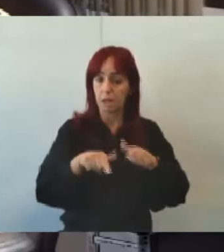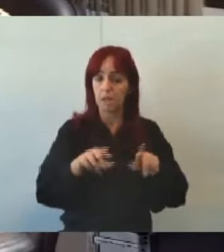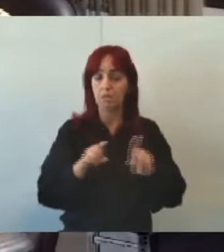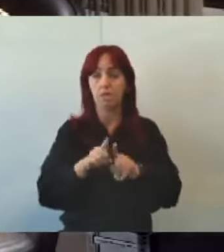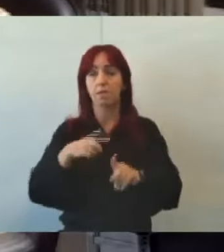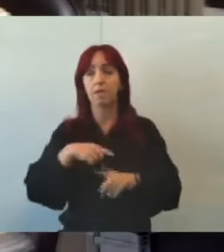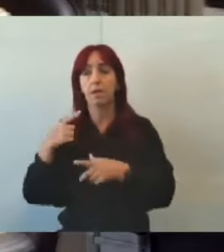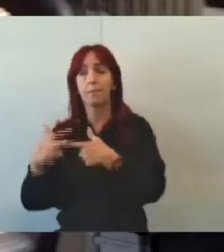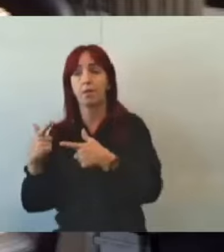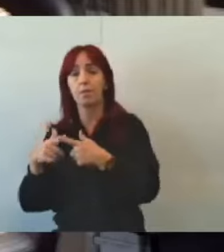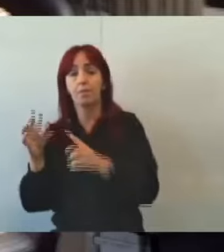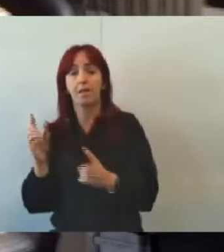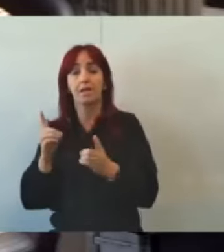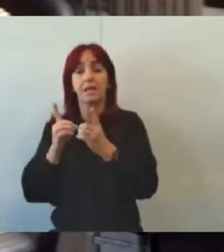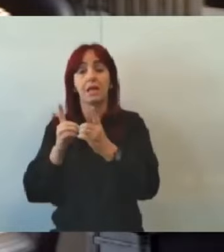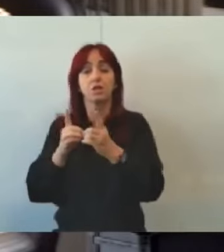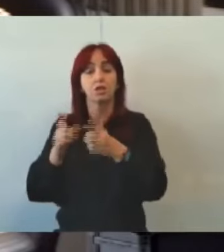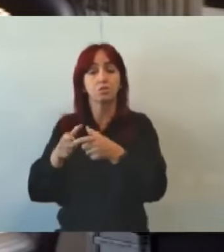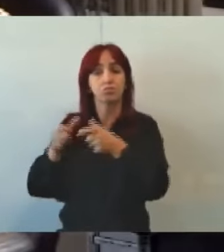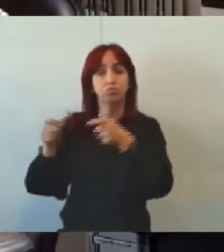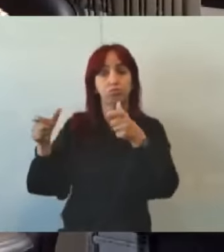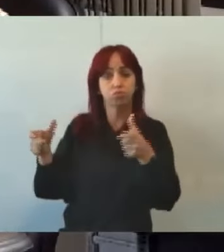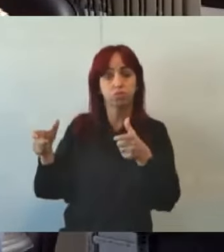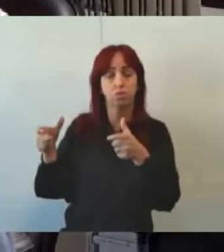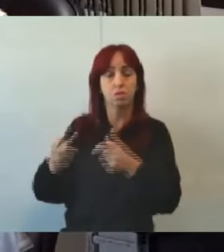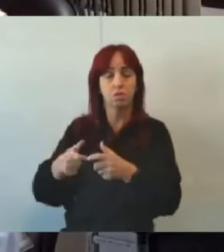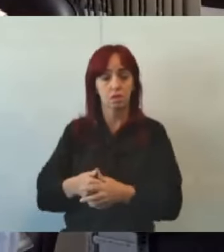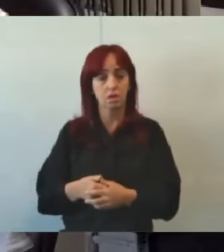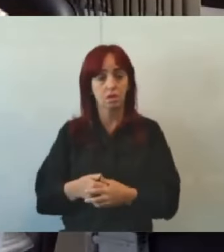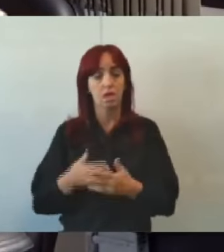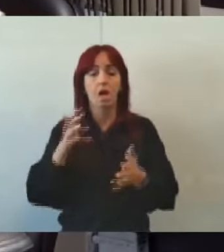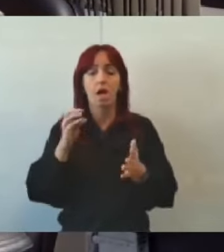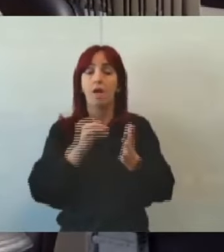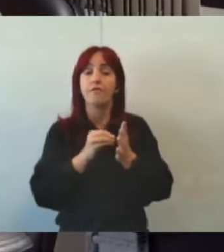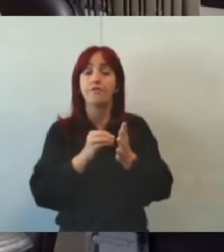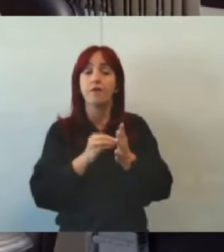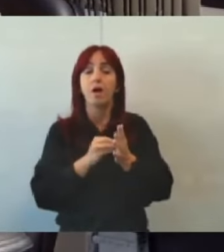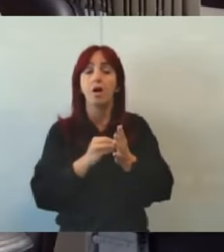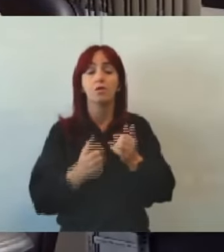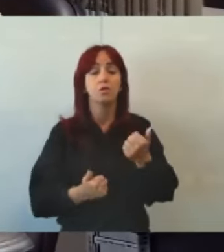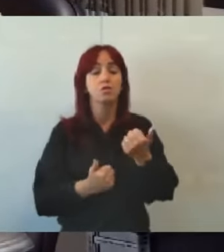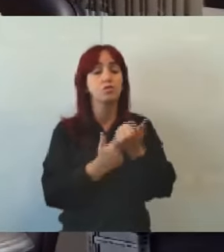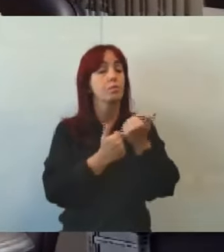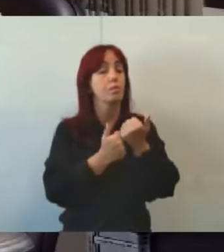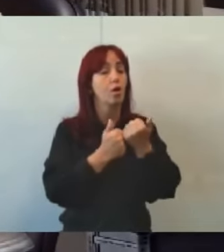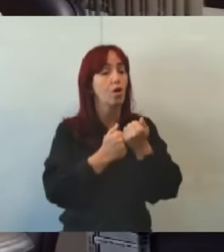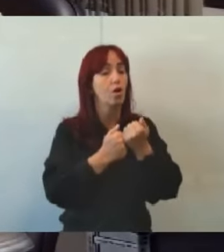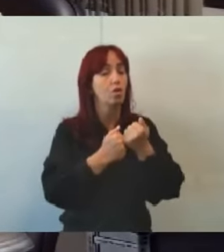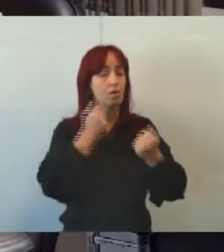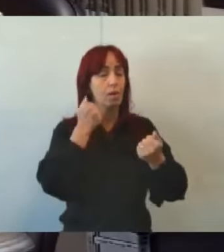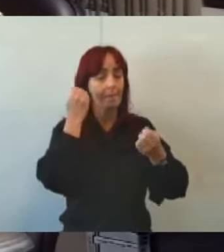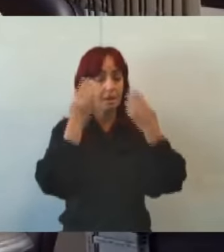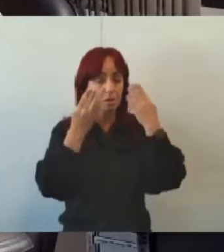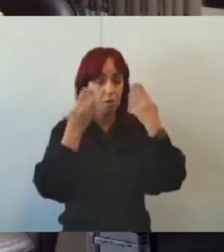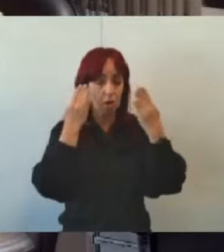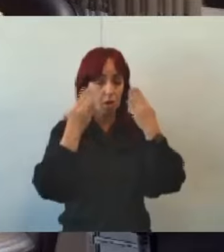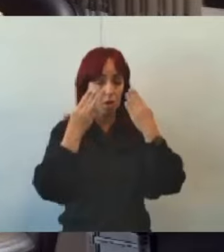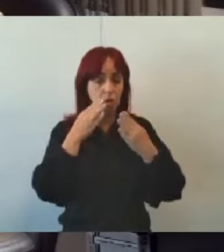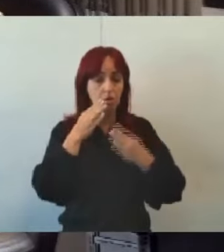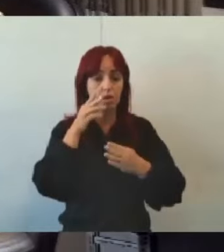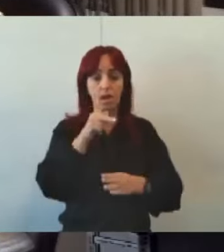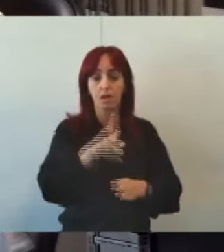eles têm uma carga ali muito alta. A falta desse suporte psicológico para os conselheiros, que